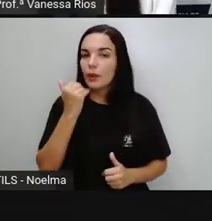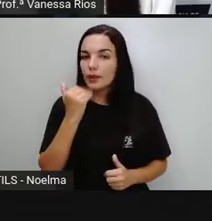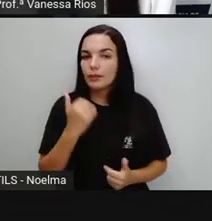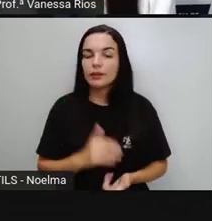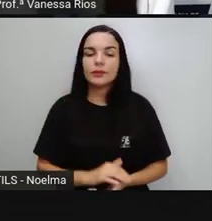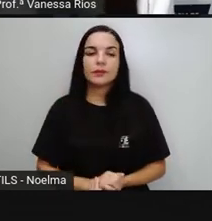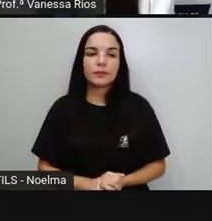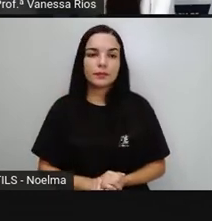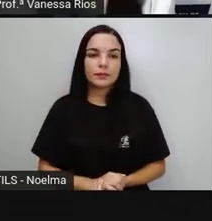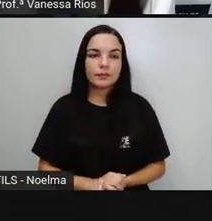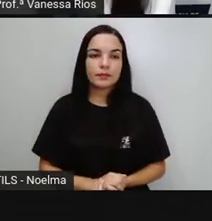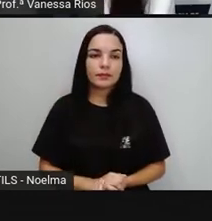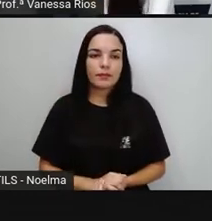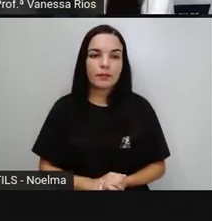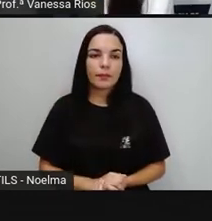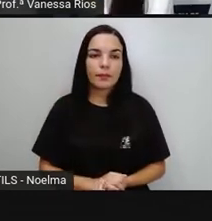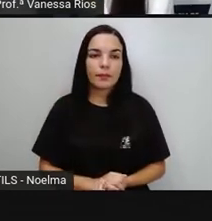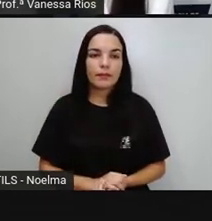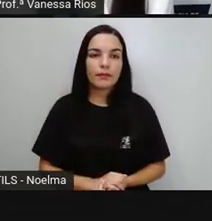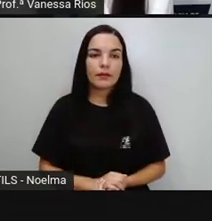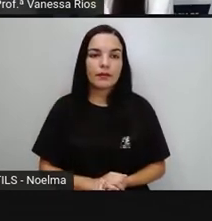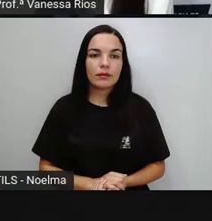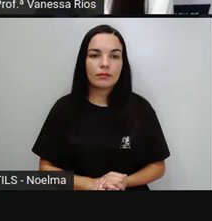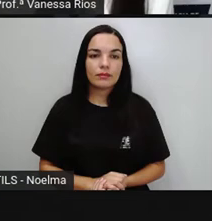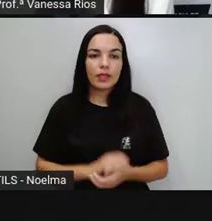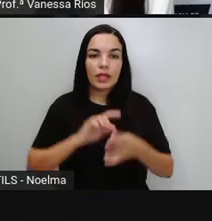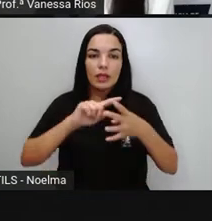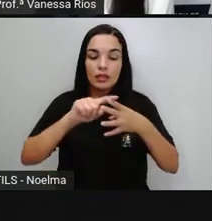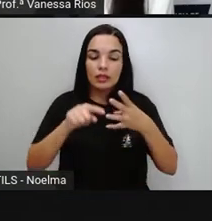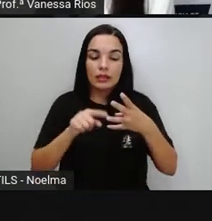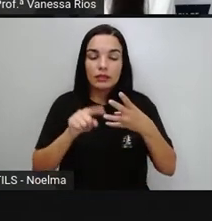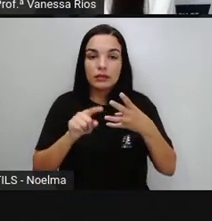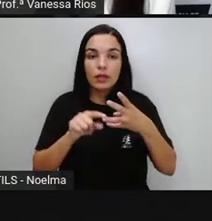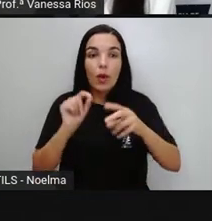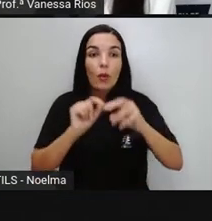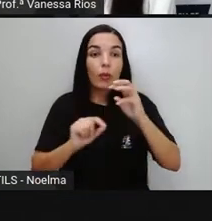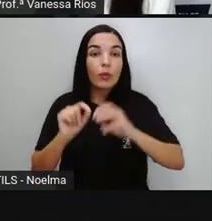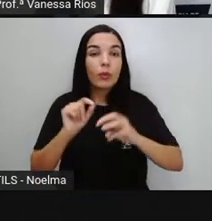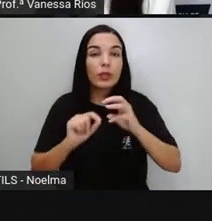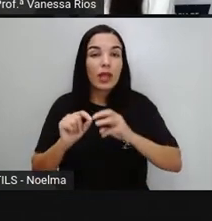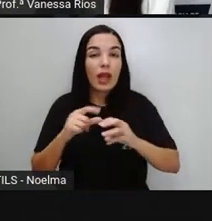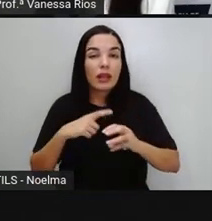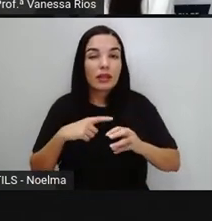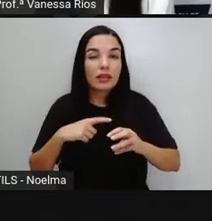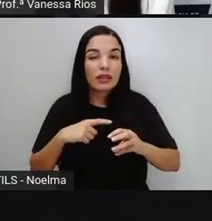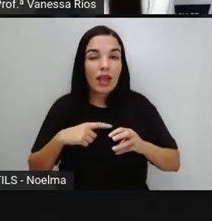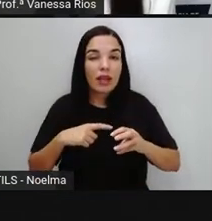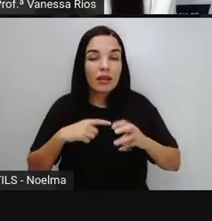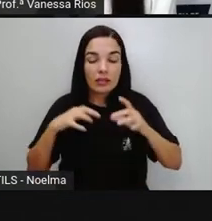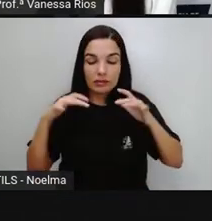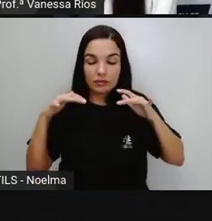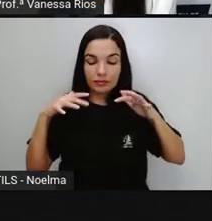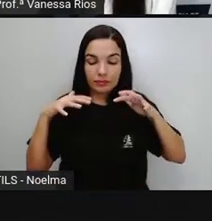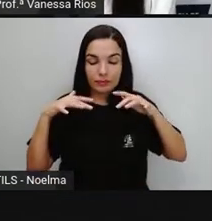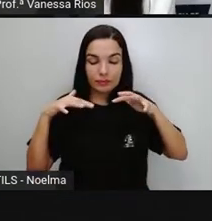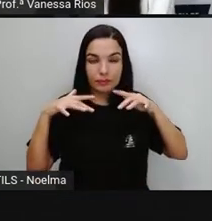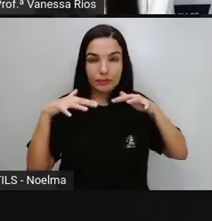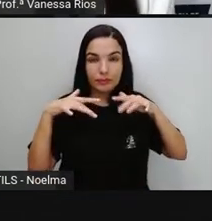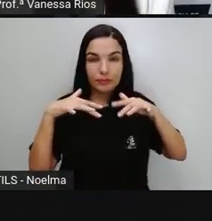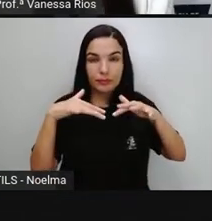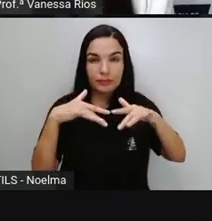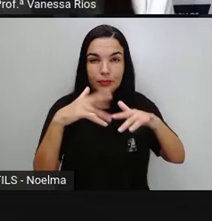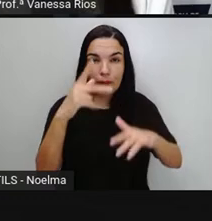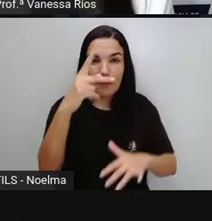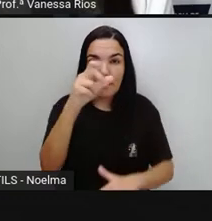limpeza Apropriada Dos alimentos Infestação Parasitária E aí vão existir Os parasitas